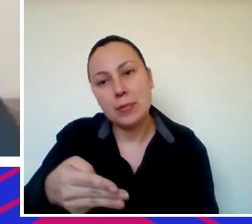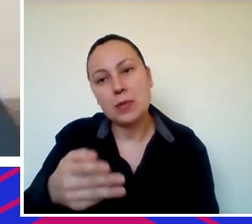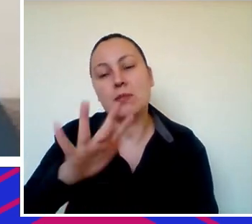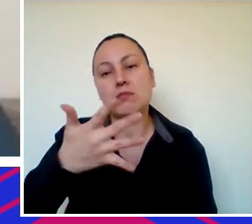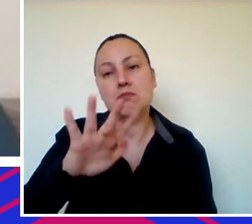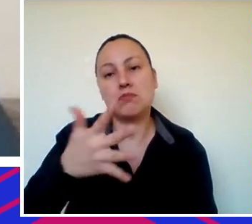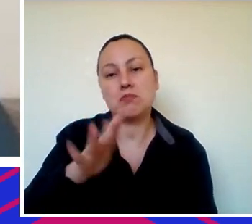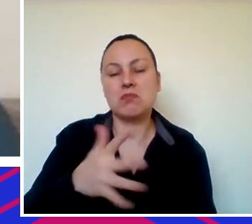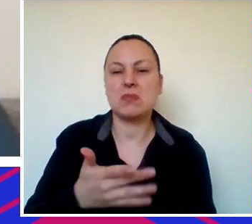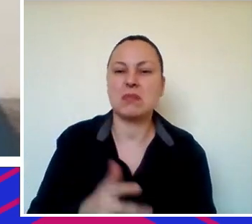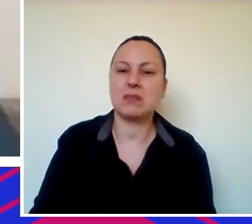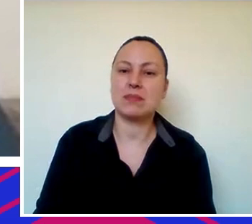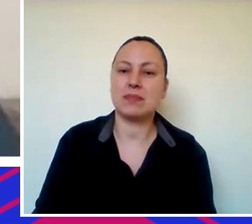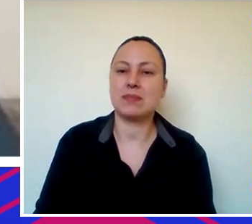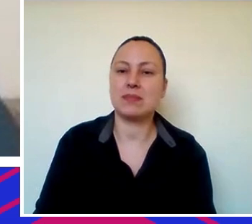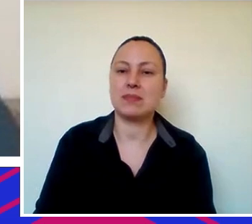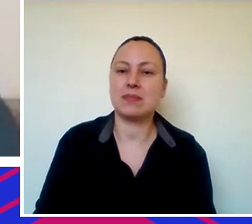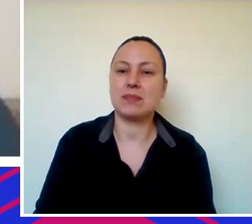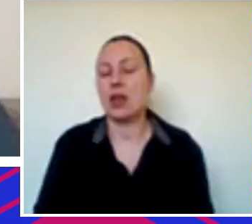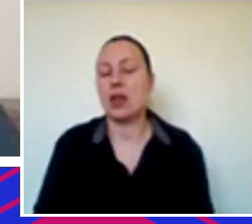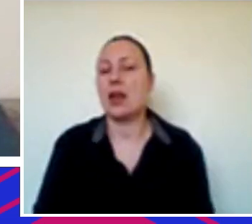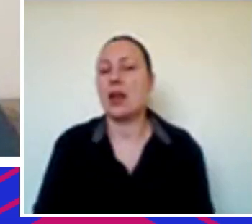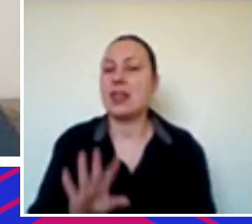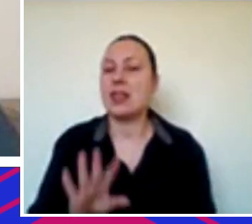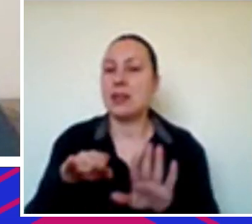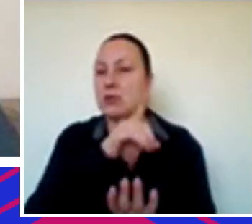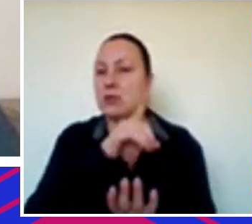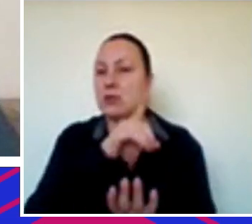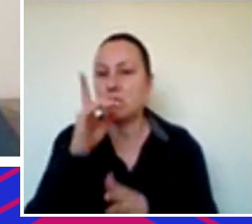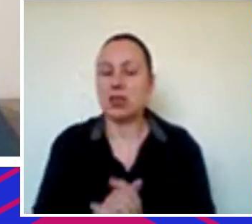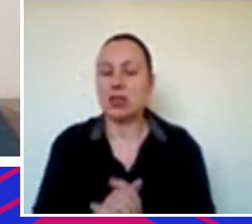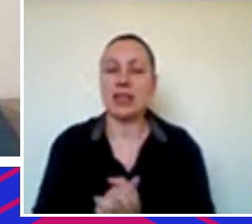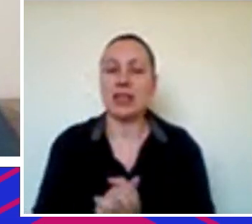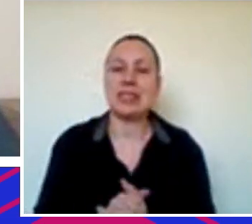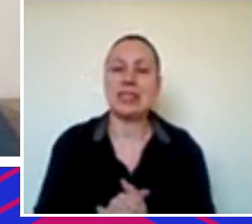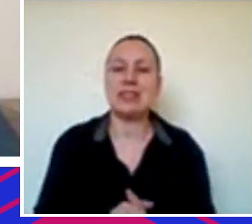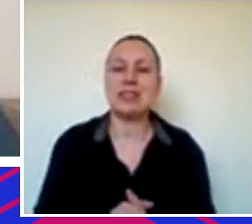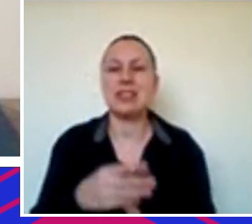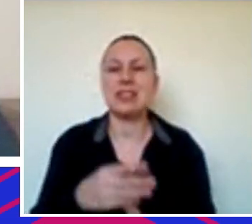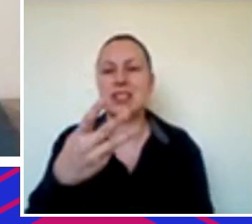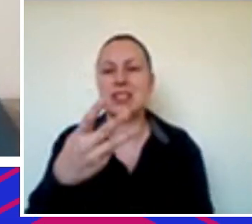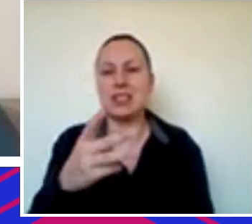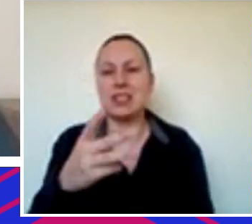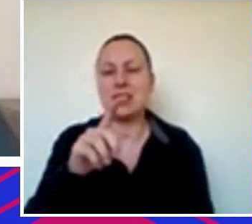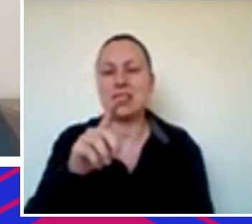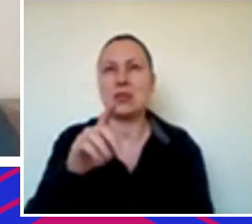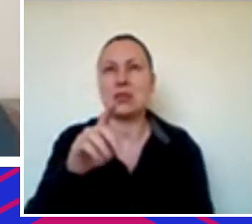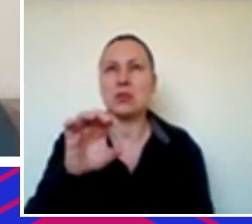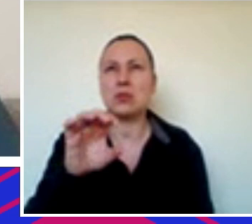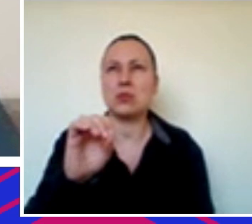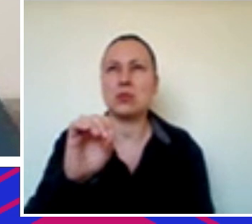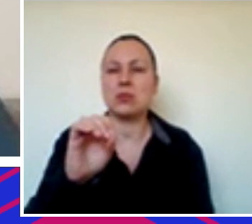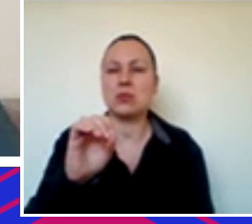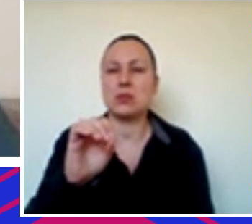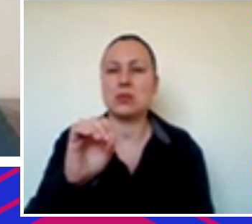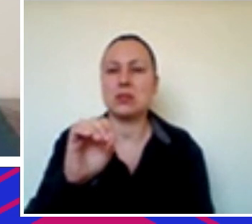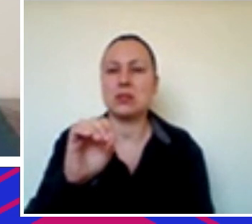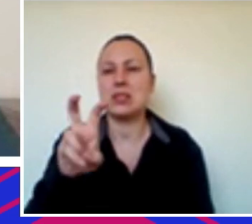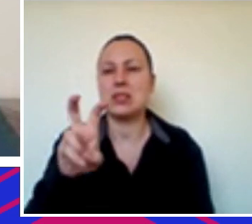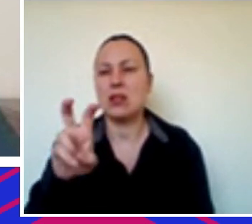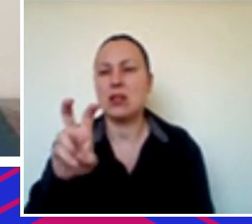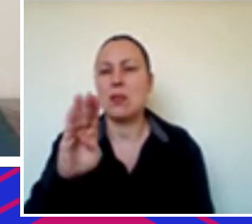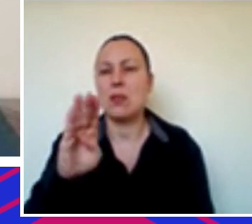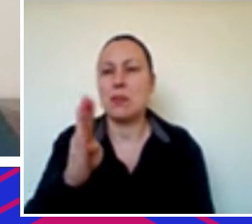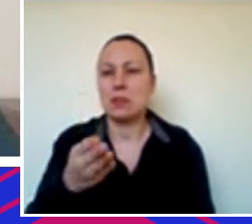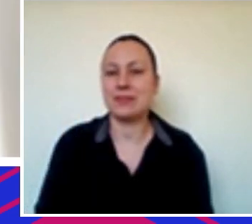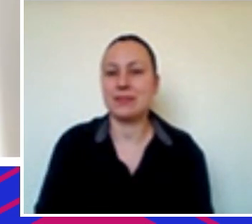disso é em dólar, então depende do câmbio do dia, né? Mas são 305 milhões de dólares, mais ou menos um bilhão e meio